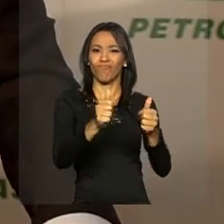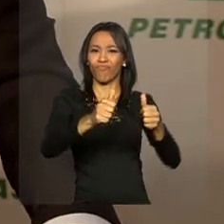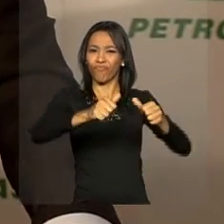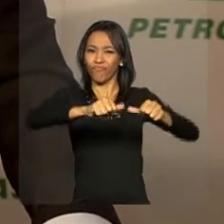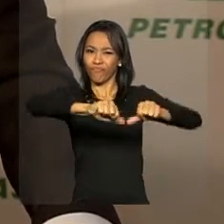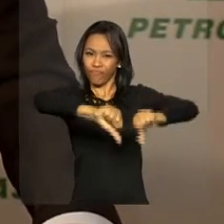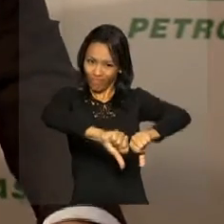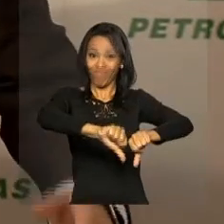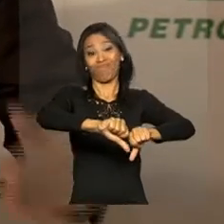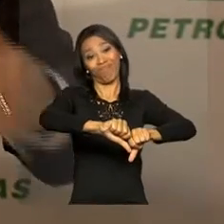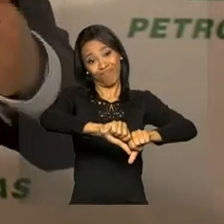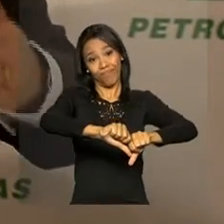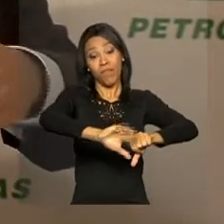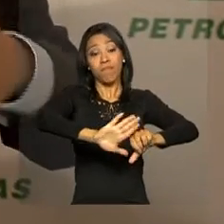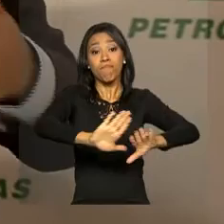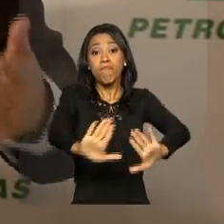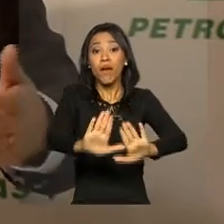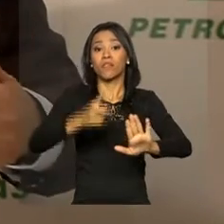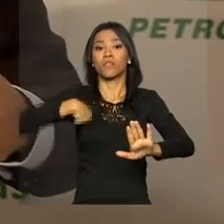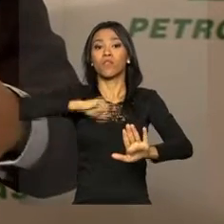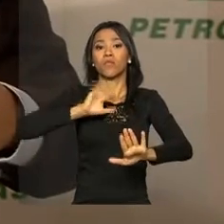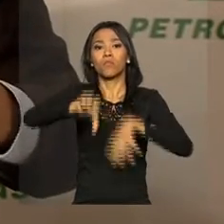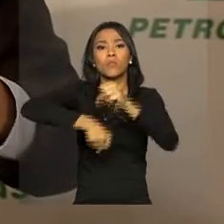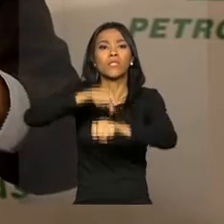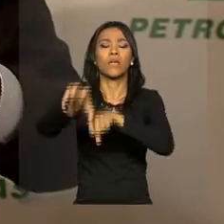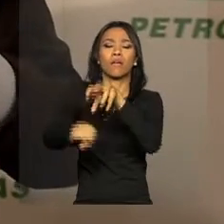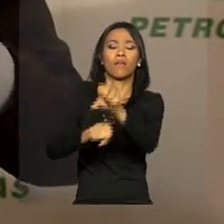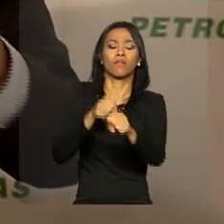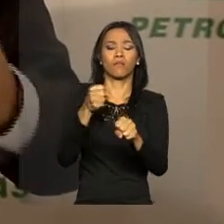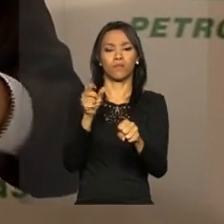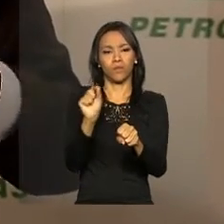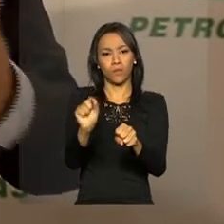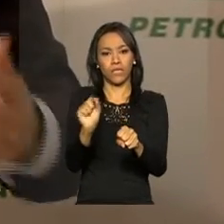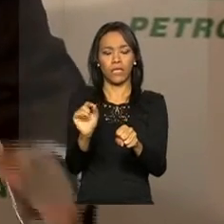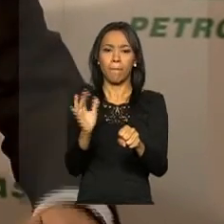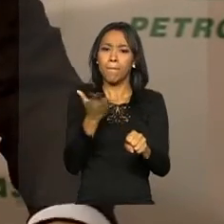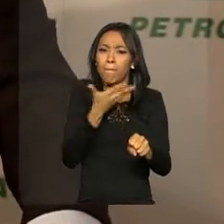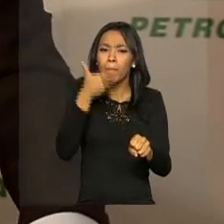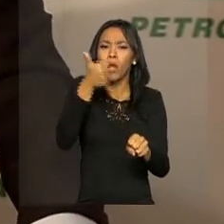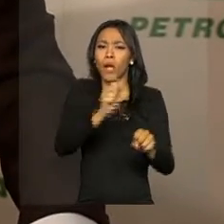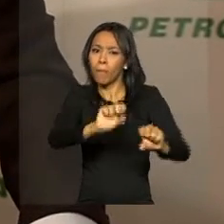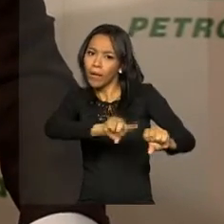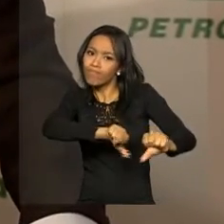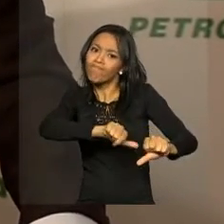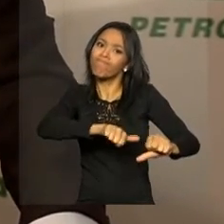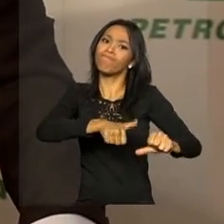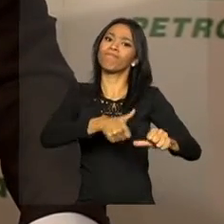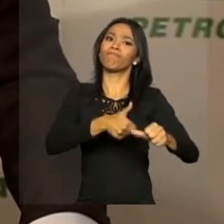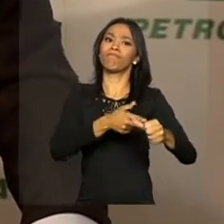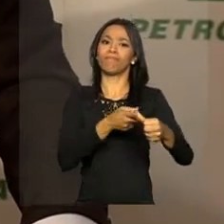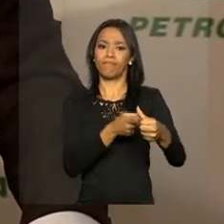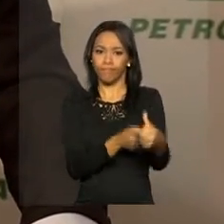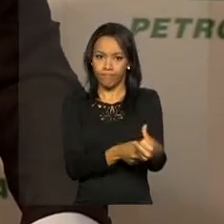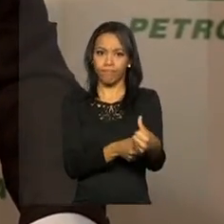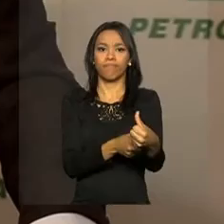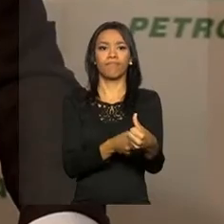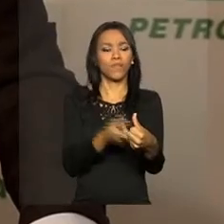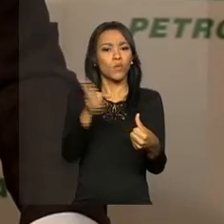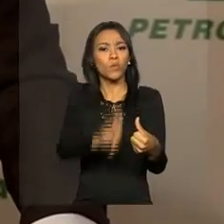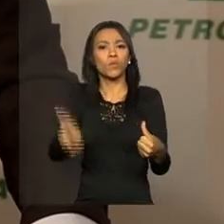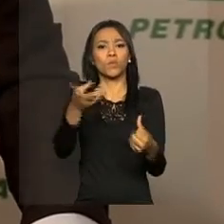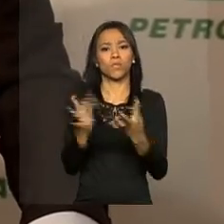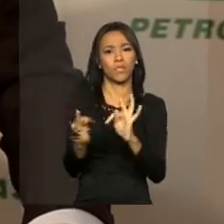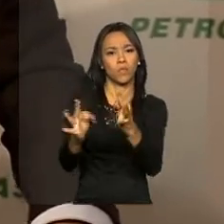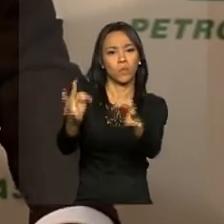momento de baixa, nós temos buscado eficiência na nossa tecnologia,